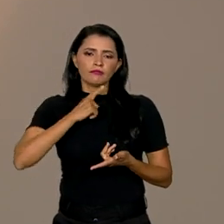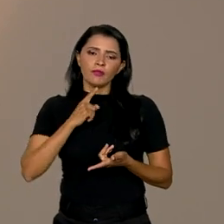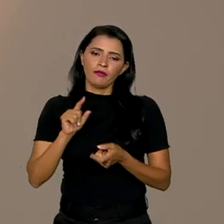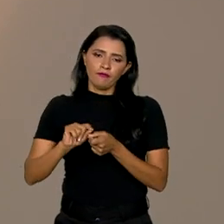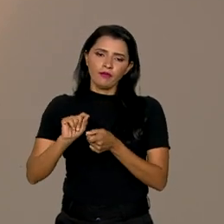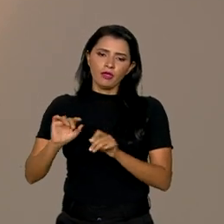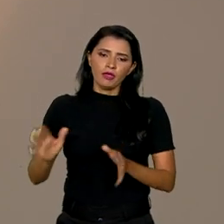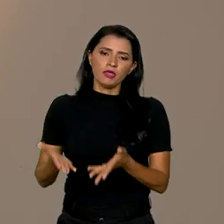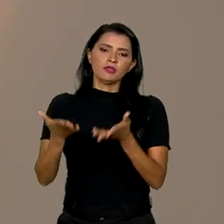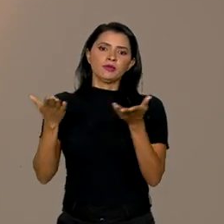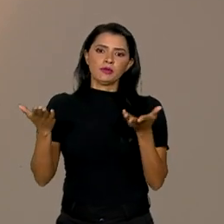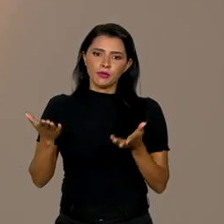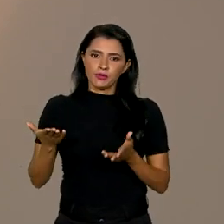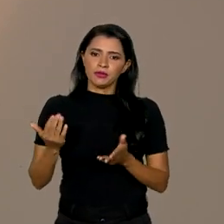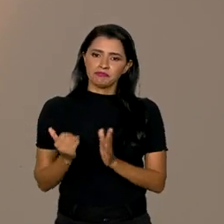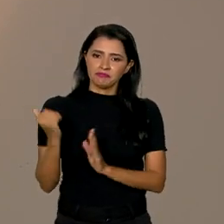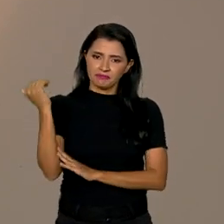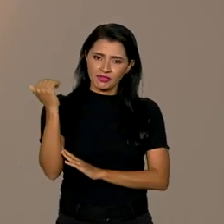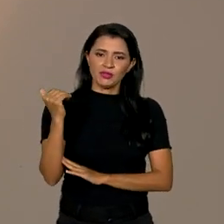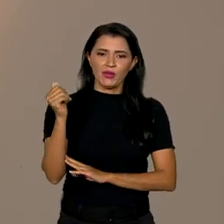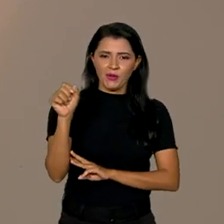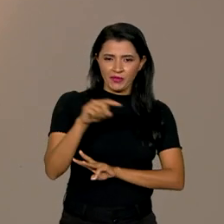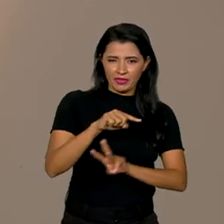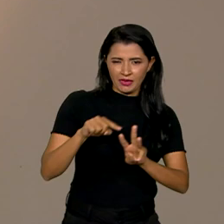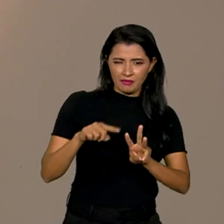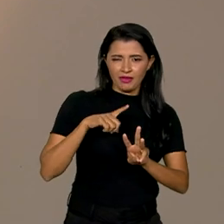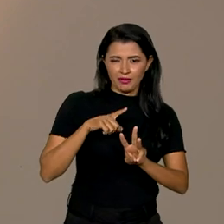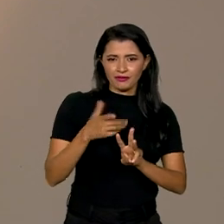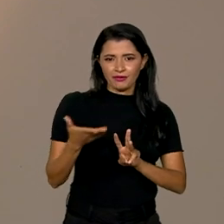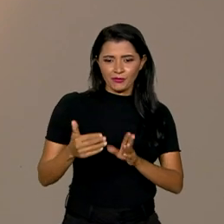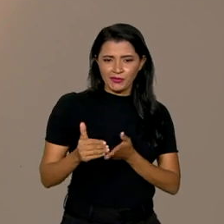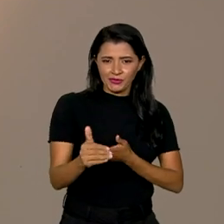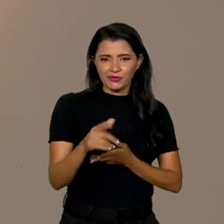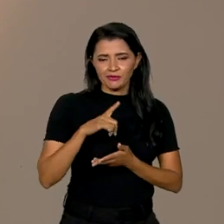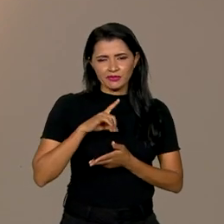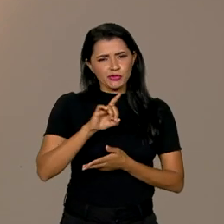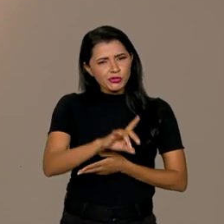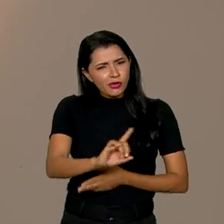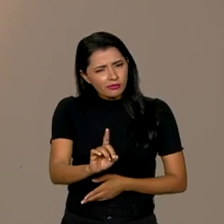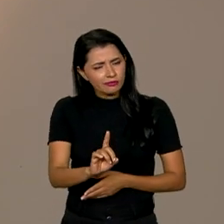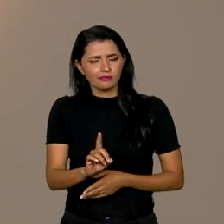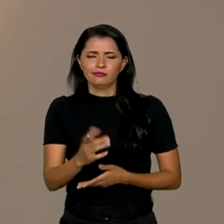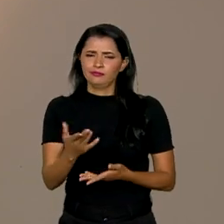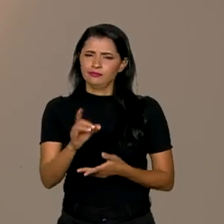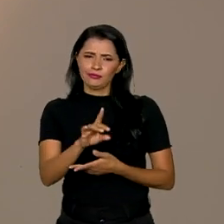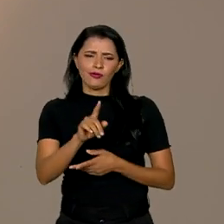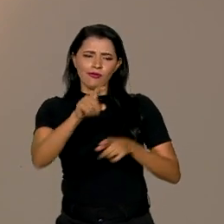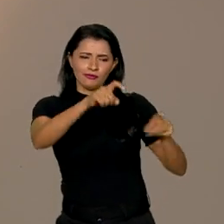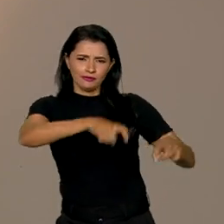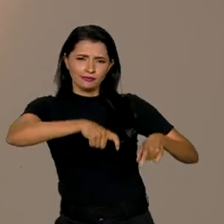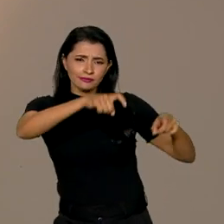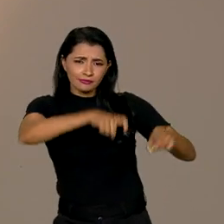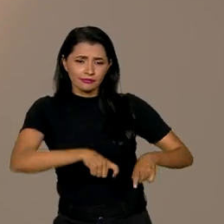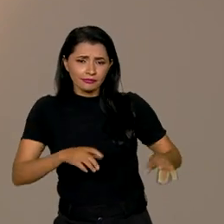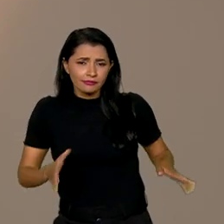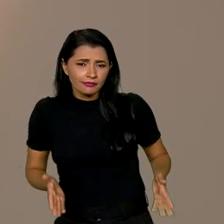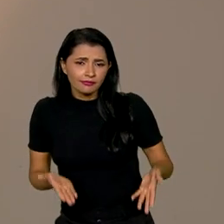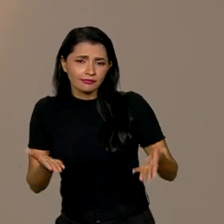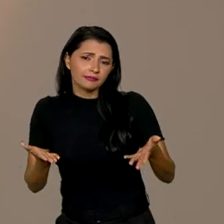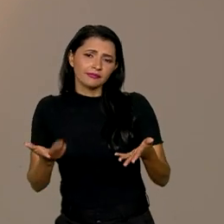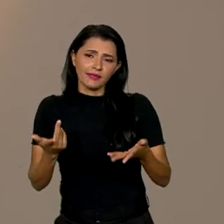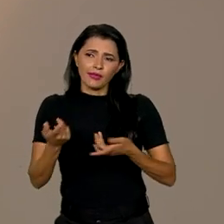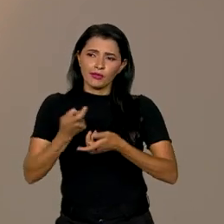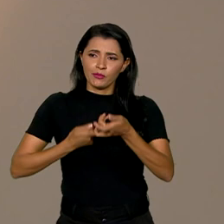o crescimento da economia no primeiro trimestre. Mas não foi só isso. Quer dizer, se fosse só a questão agrícola, a economia no